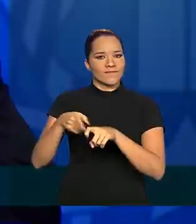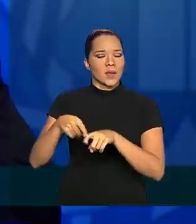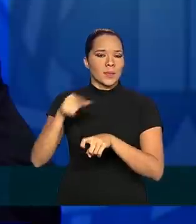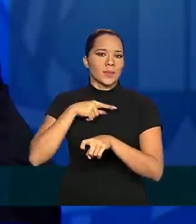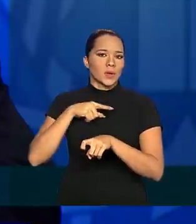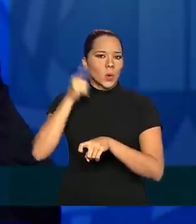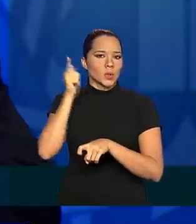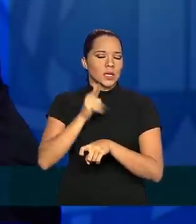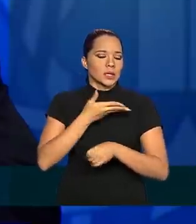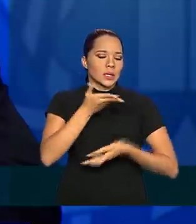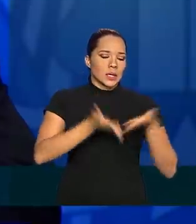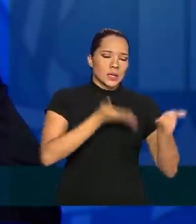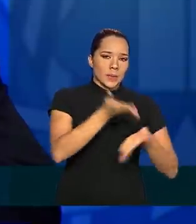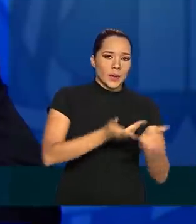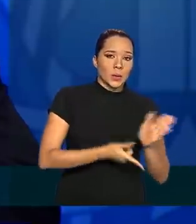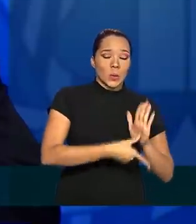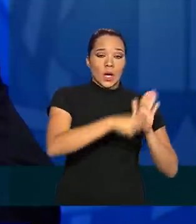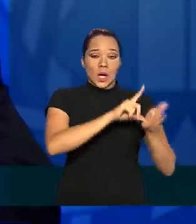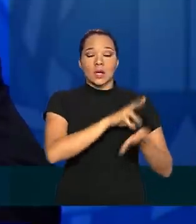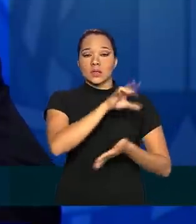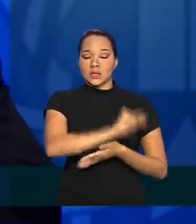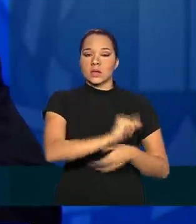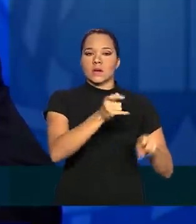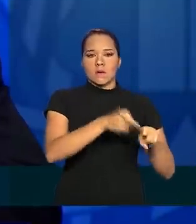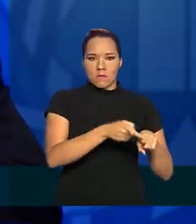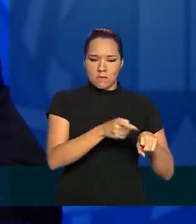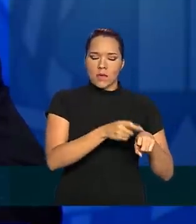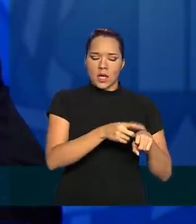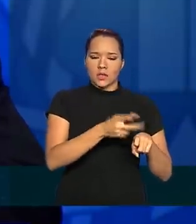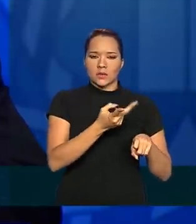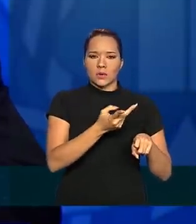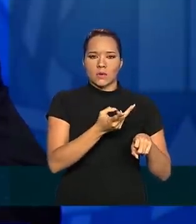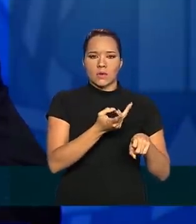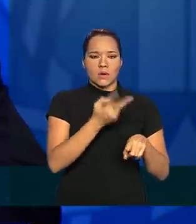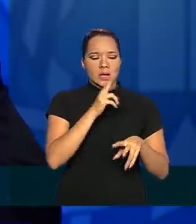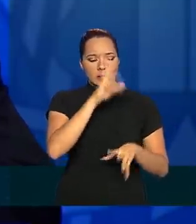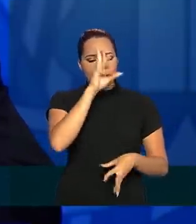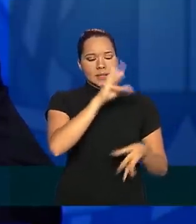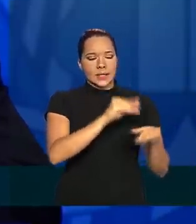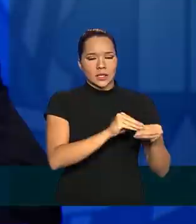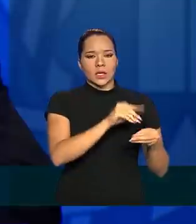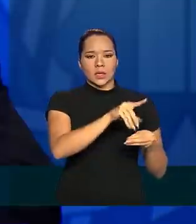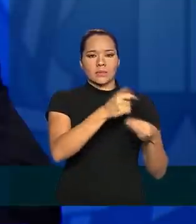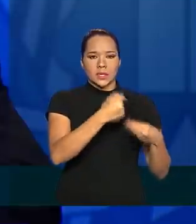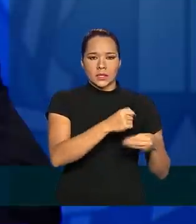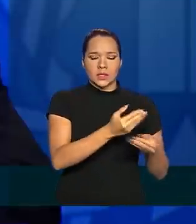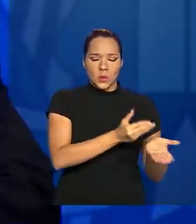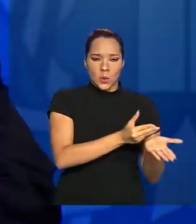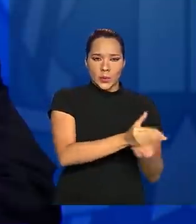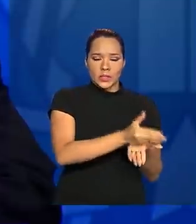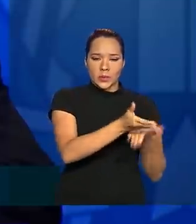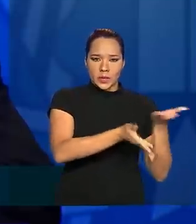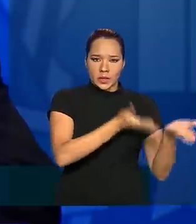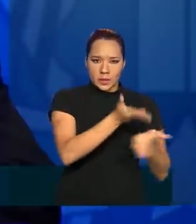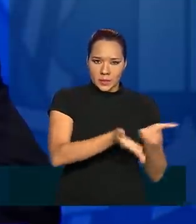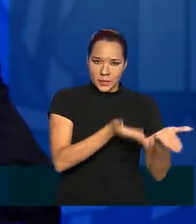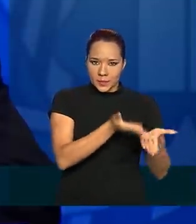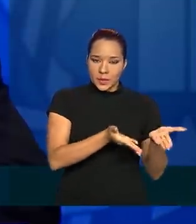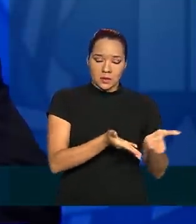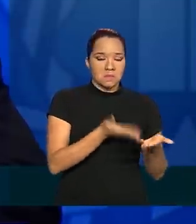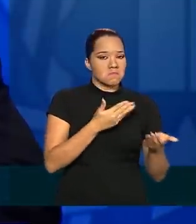tenha acesso ao tratamento precoce, se o médico, assim, dentro da sua autonomia, recomendar e iniciar. Então,